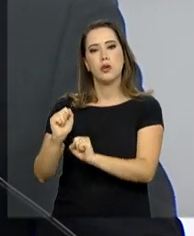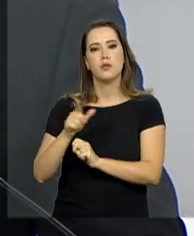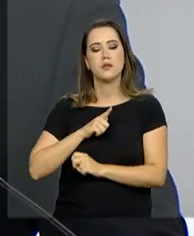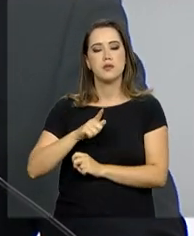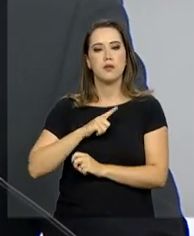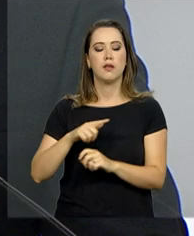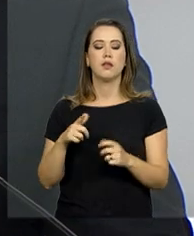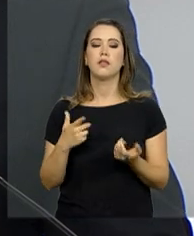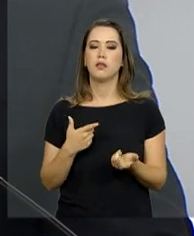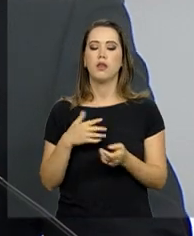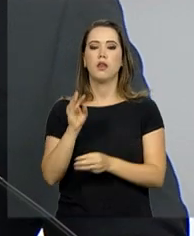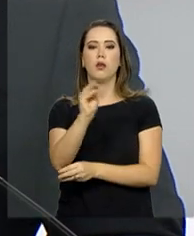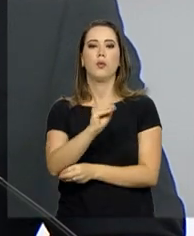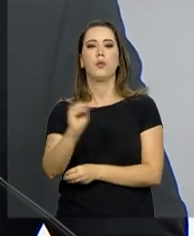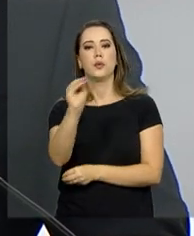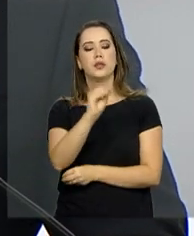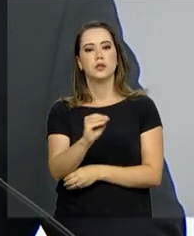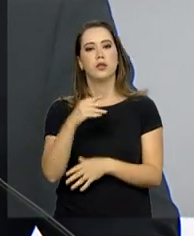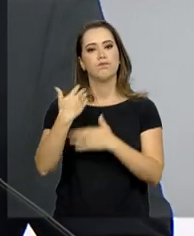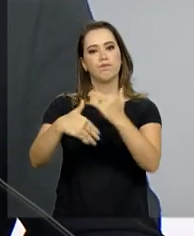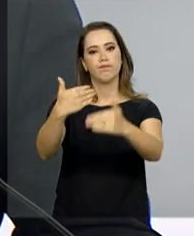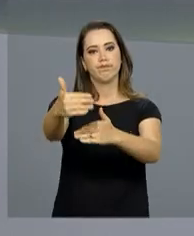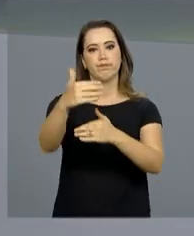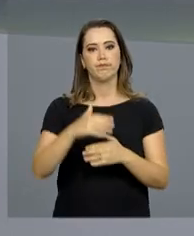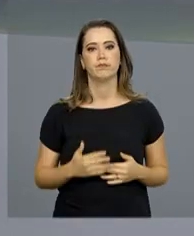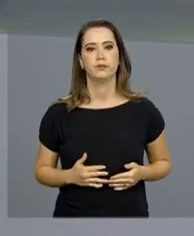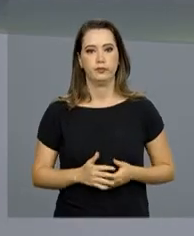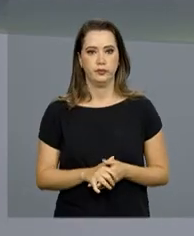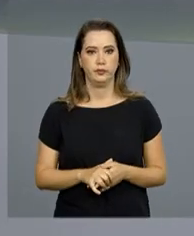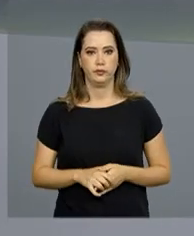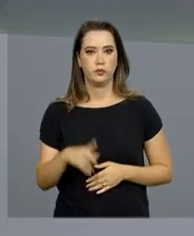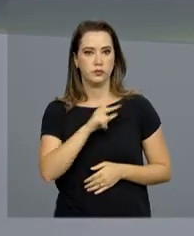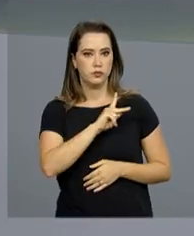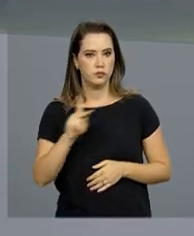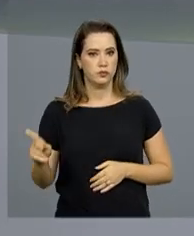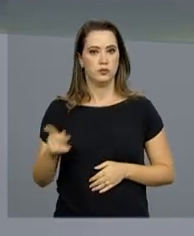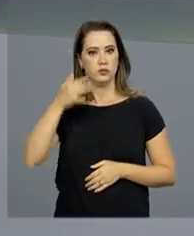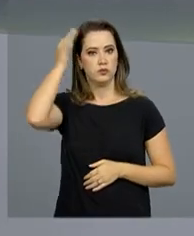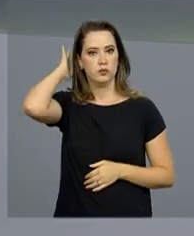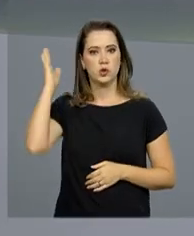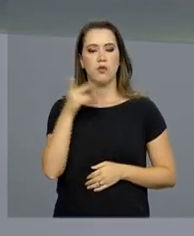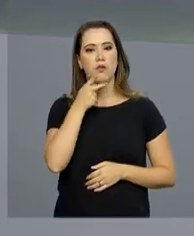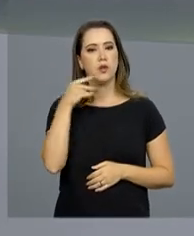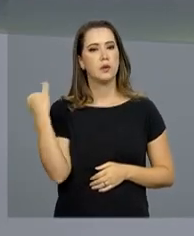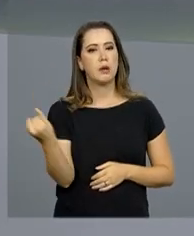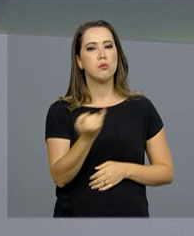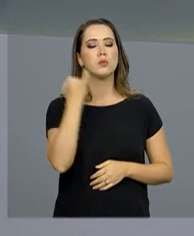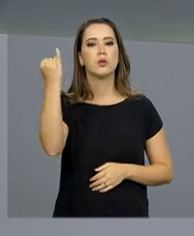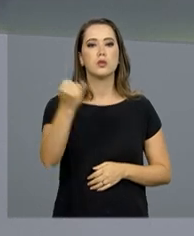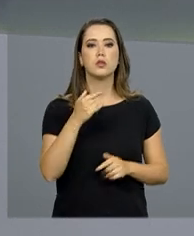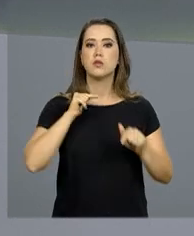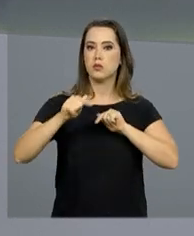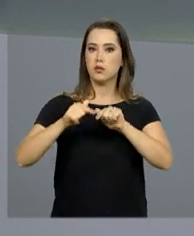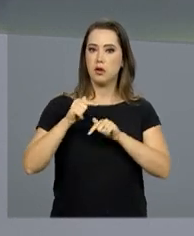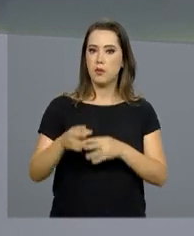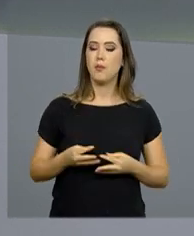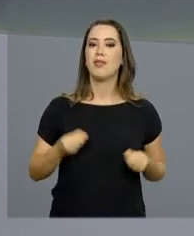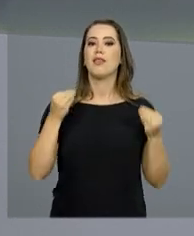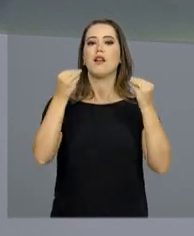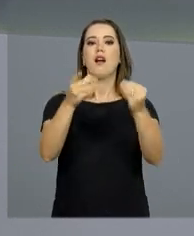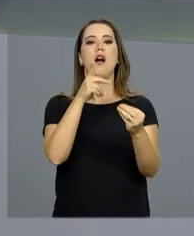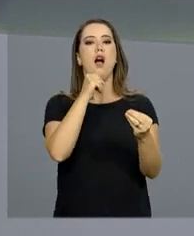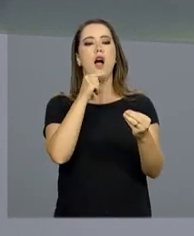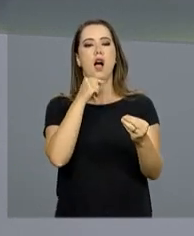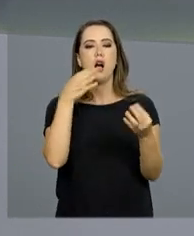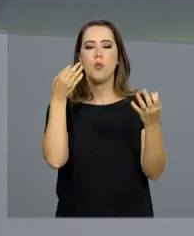uma sustentabilidade de longo prazo. O presidente Michel Temer destacou a importância da ação para garantir